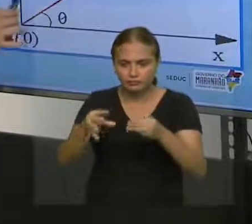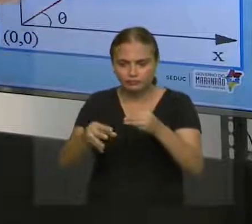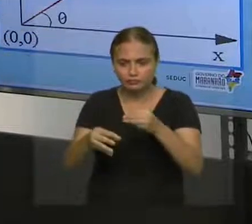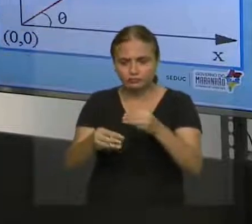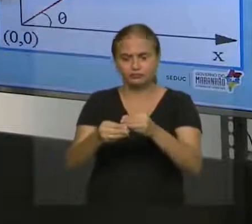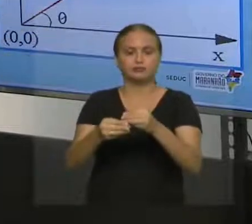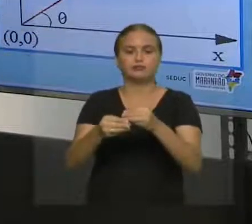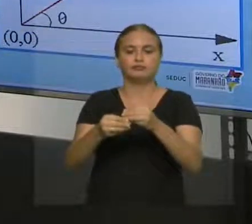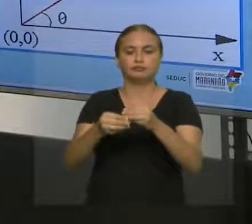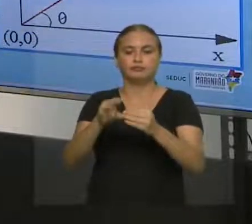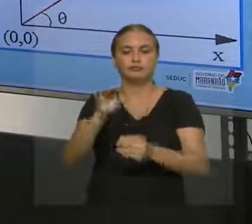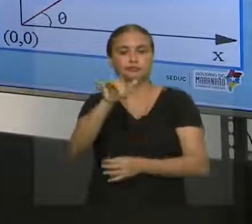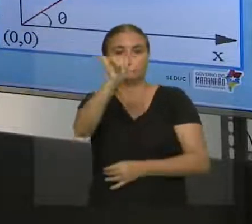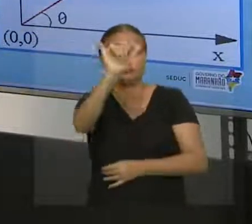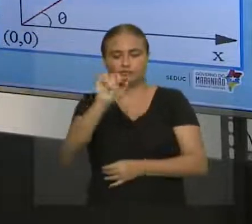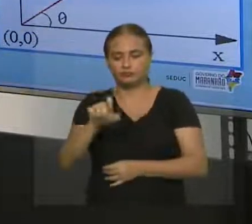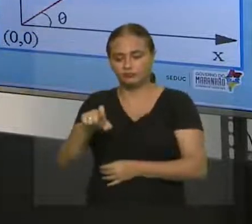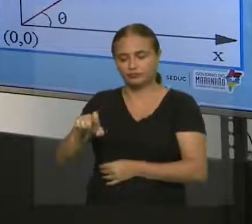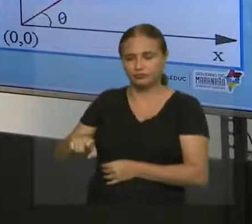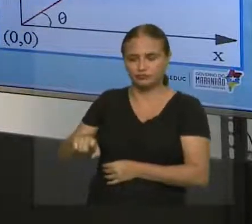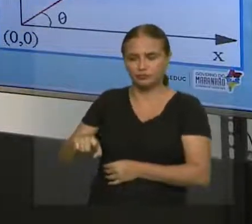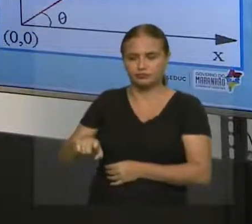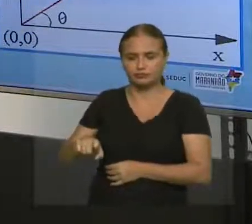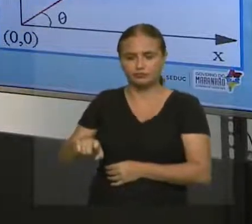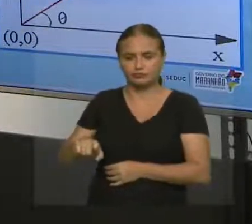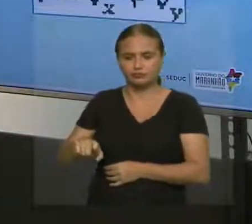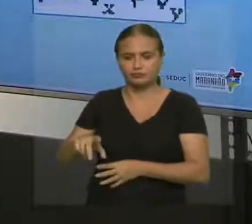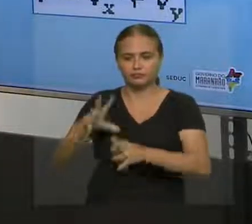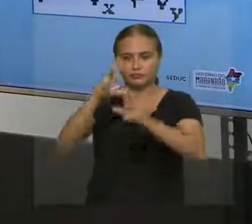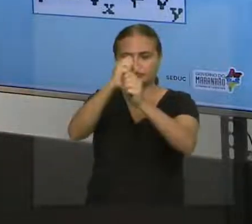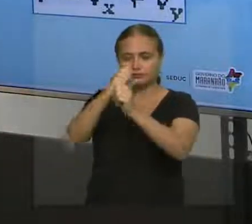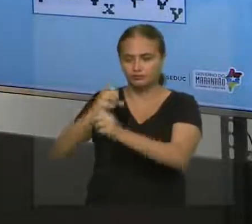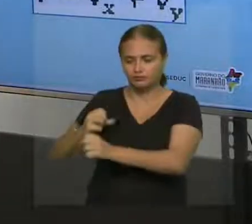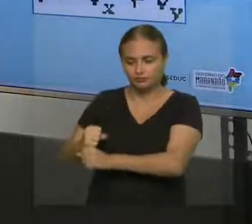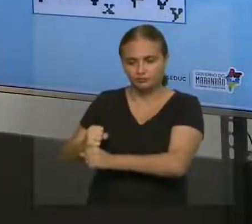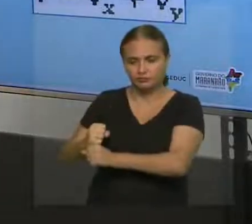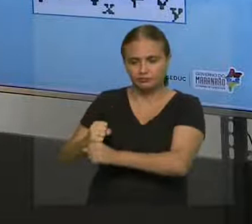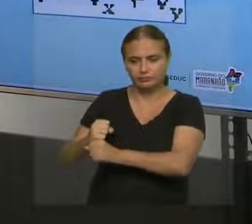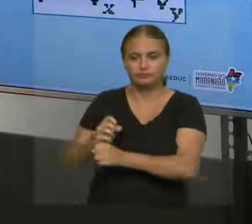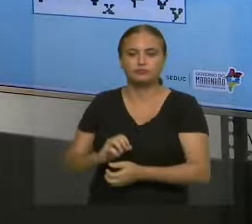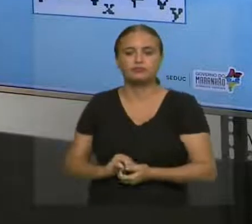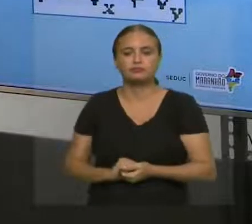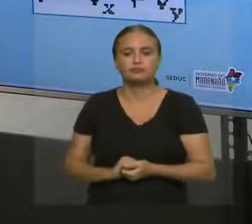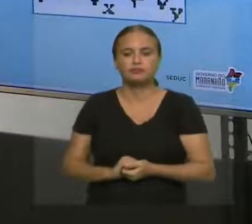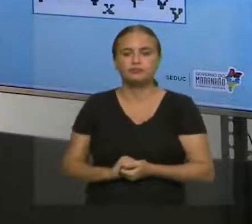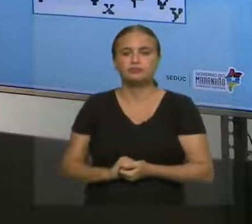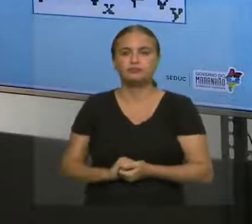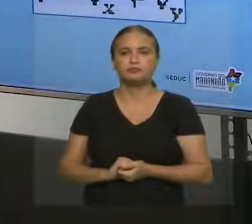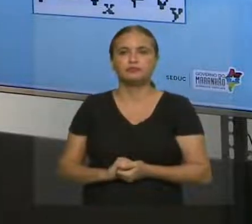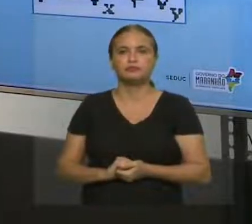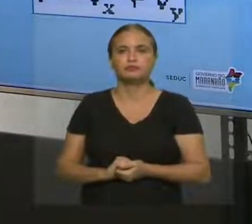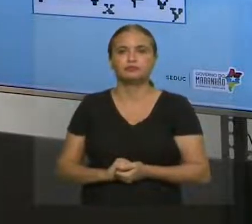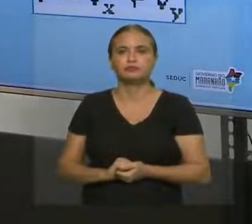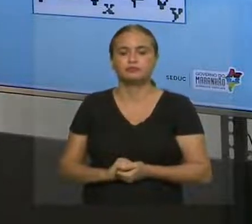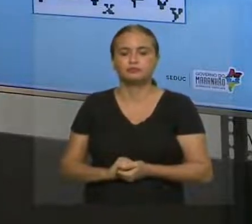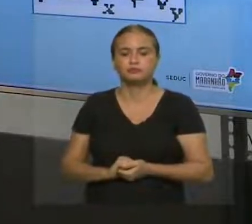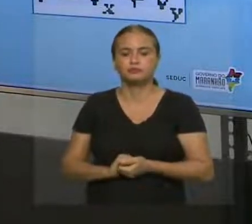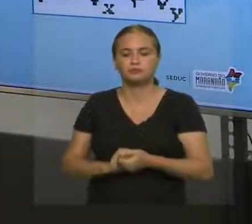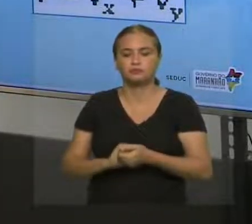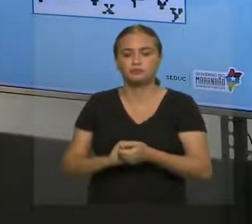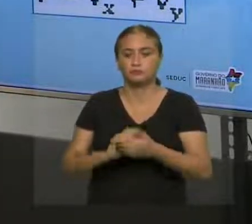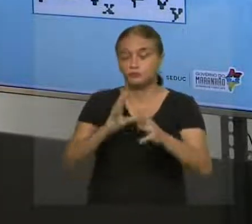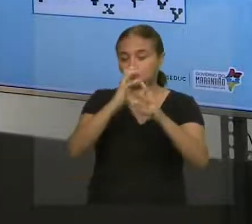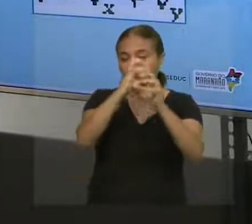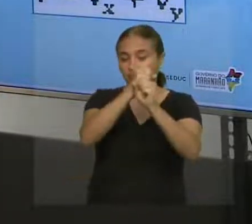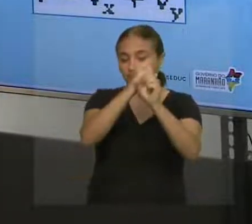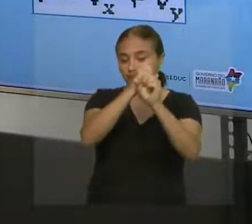qual é a componente dele para o eixo Y. Isso vai ser baseado pelo ângulo que ele está formando. Bem, quando você decompõe, você